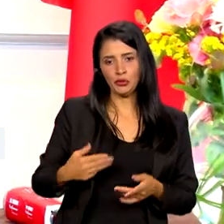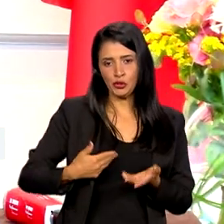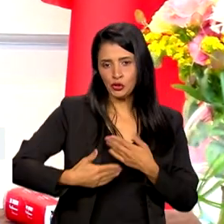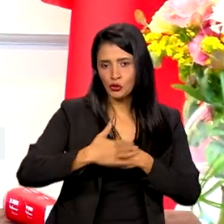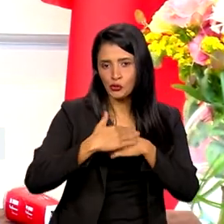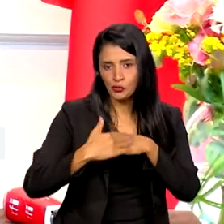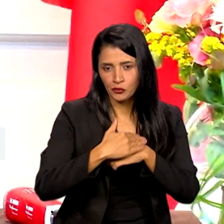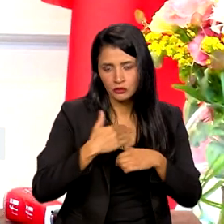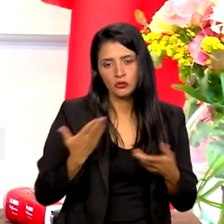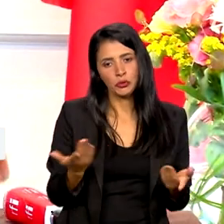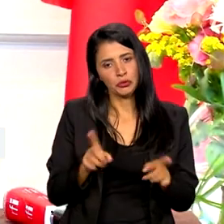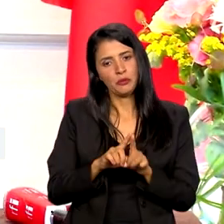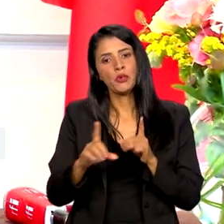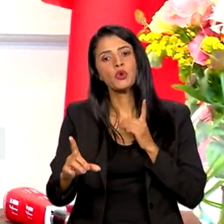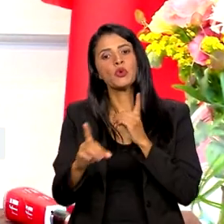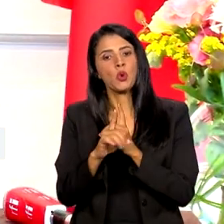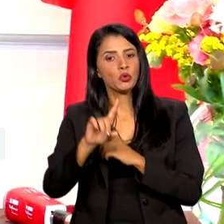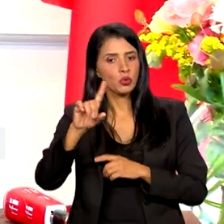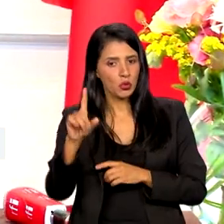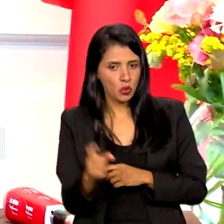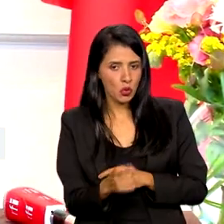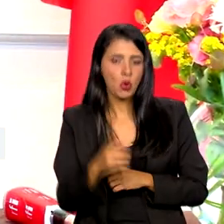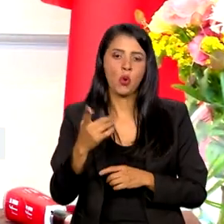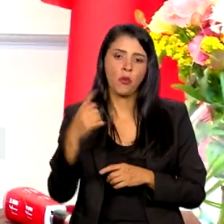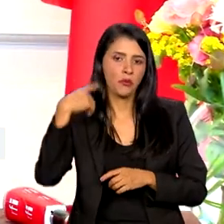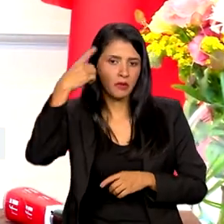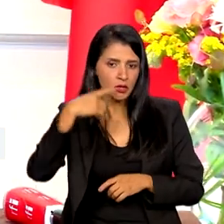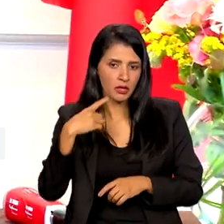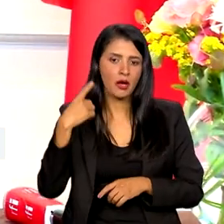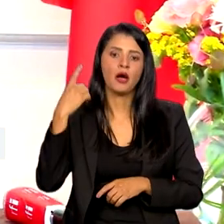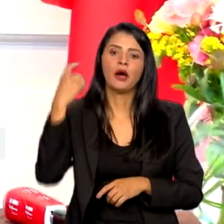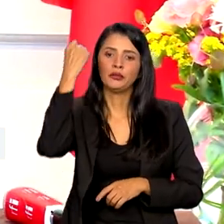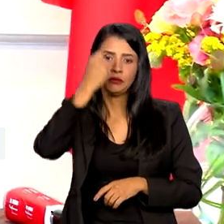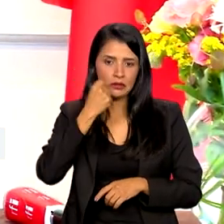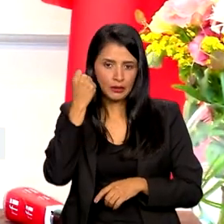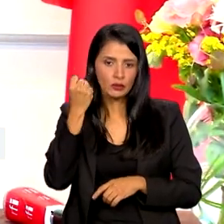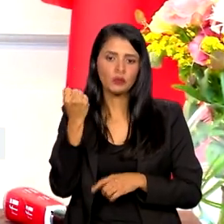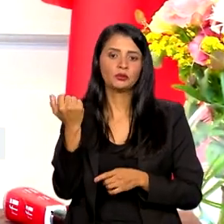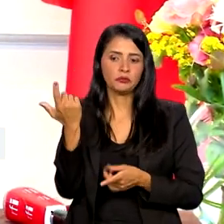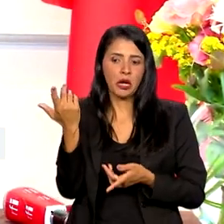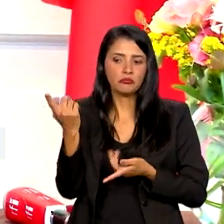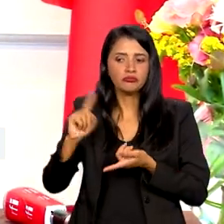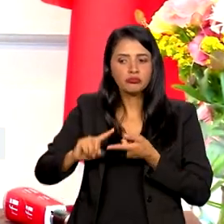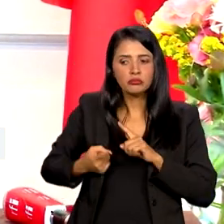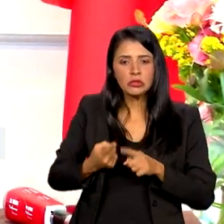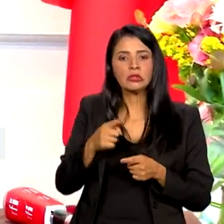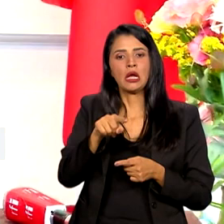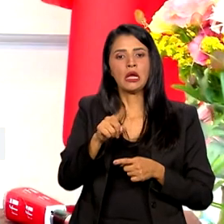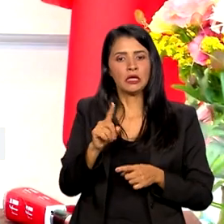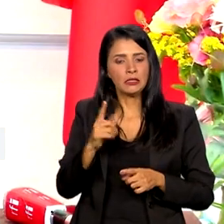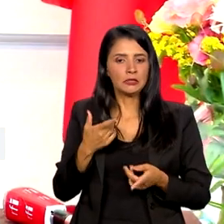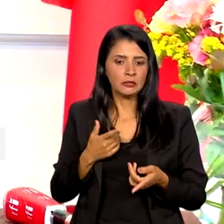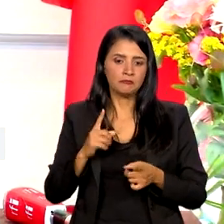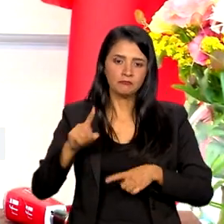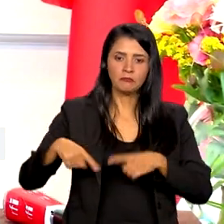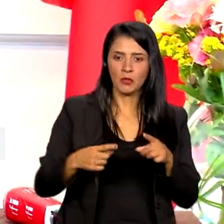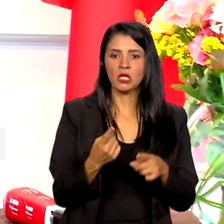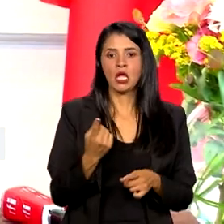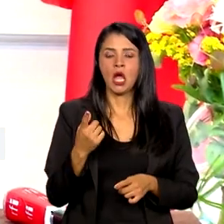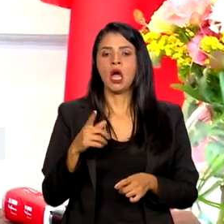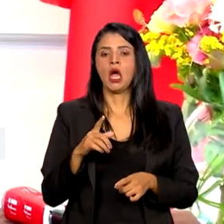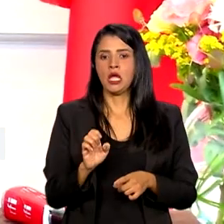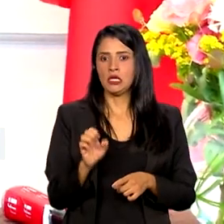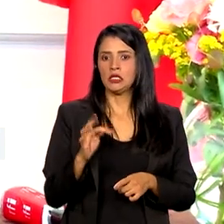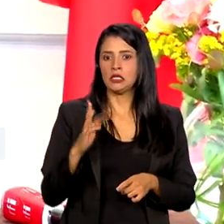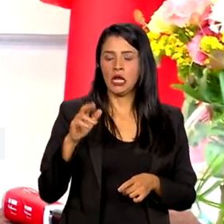teremos também encontro com ex-parlamentares e parlamentares para tratar desse avanço da extrema-direita, mas também, principalmente, falando